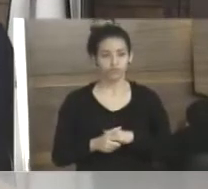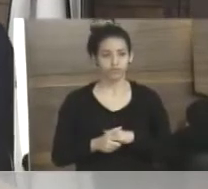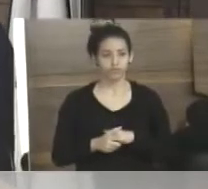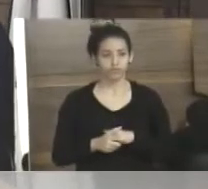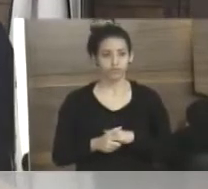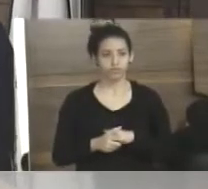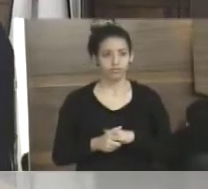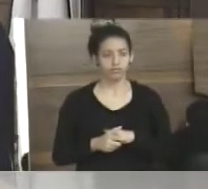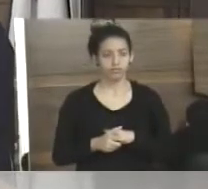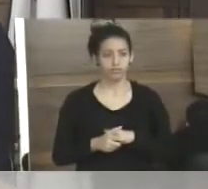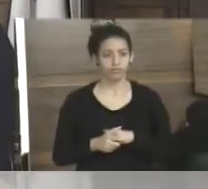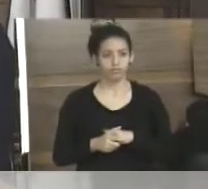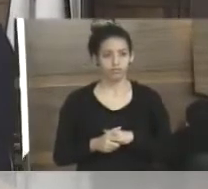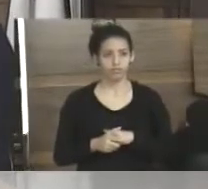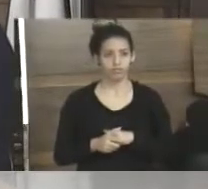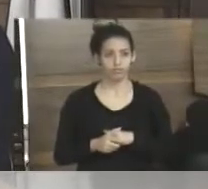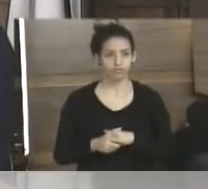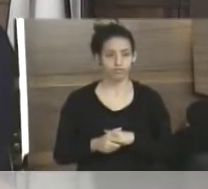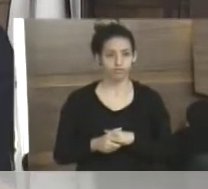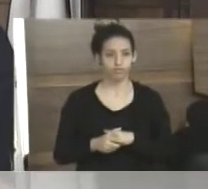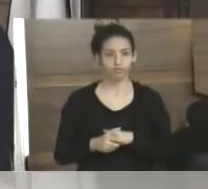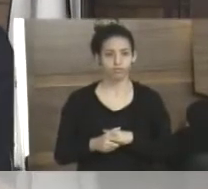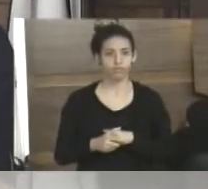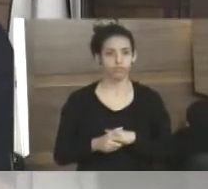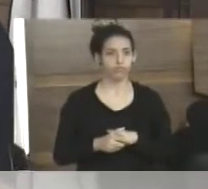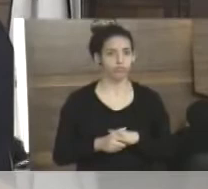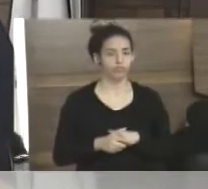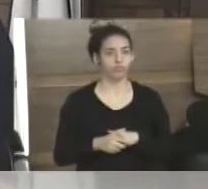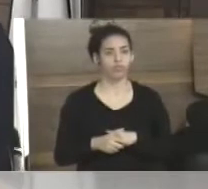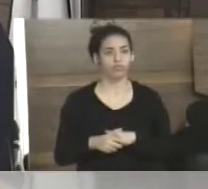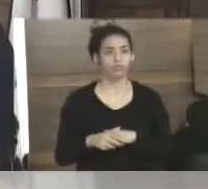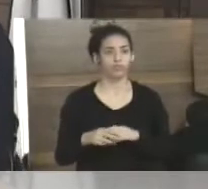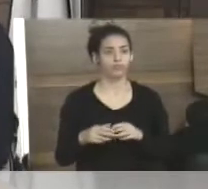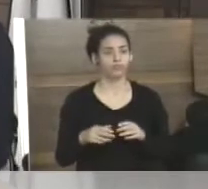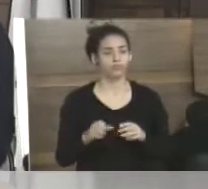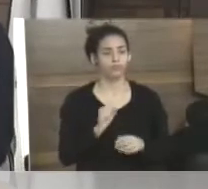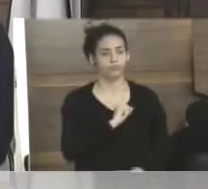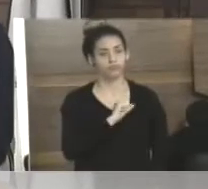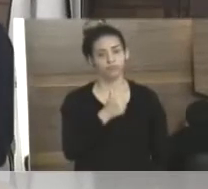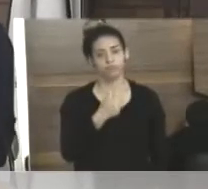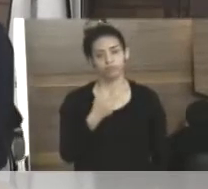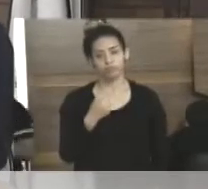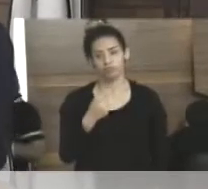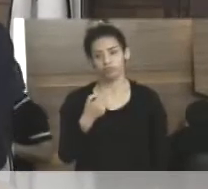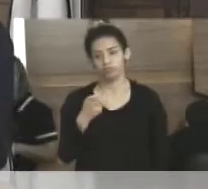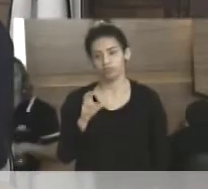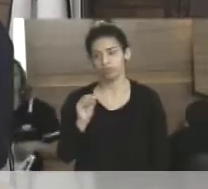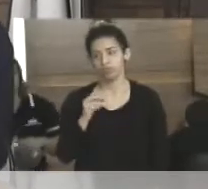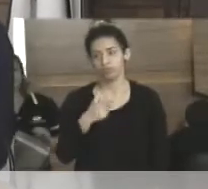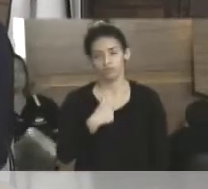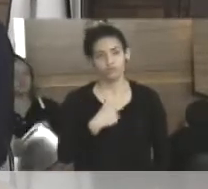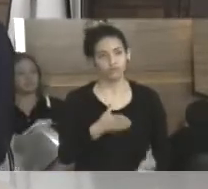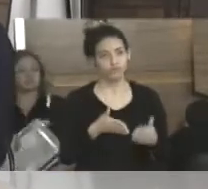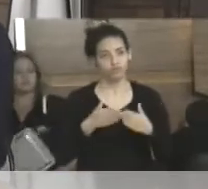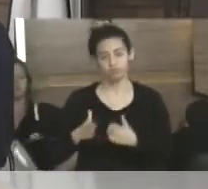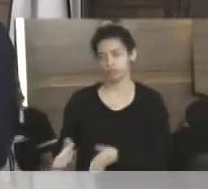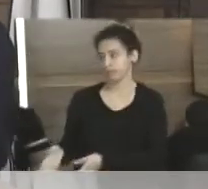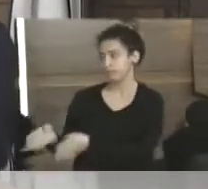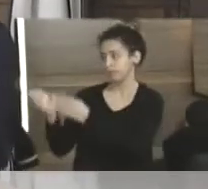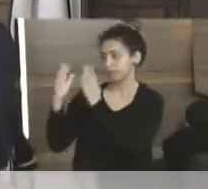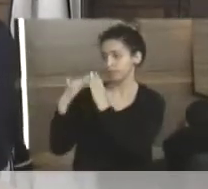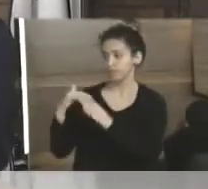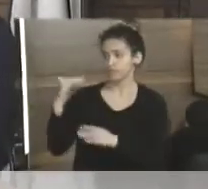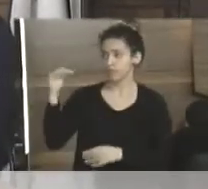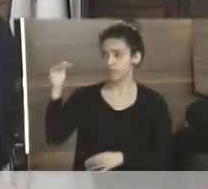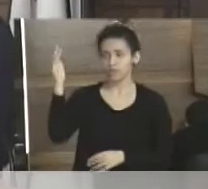Na solicitação 1750, a instalação de armários para armazenamento de materiais da unidade